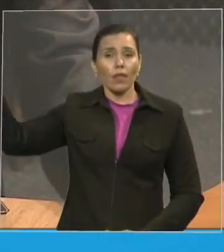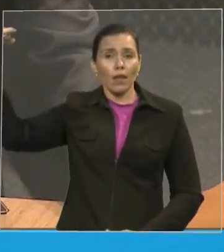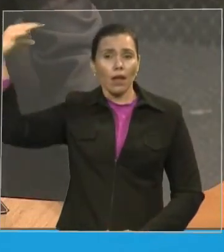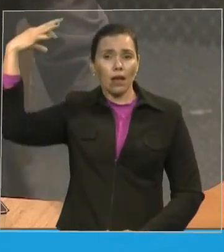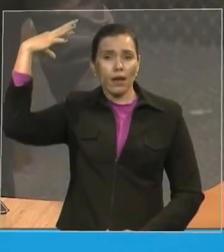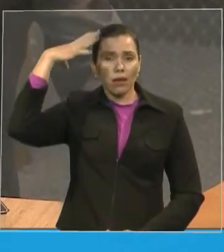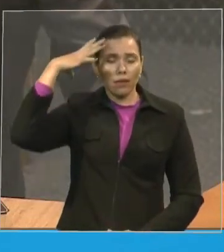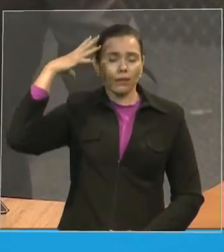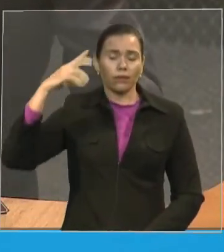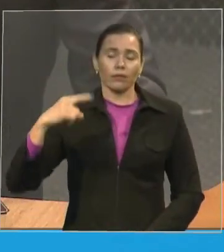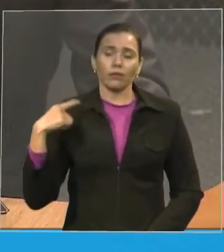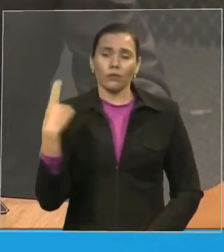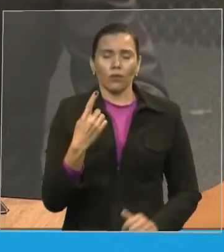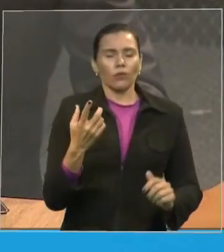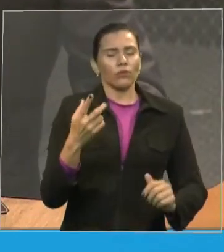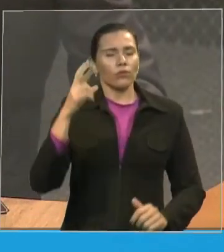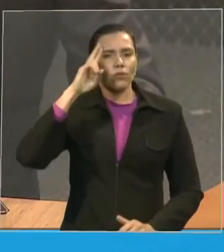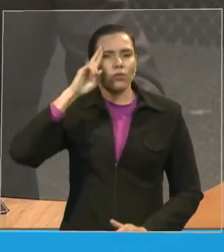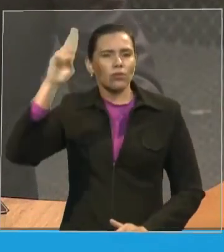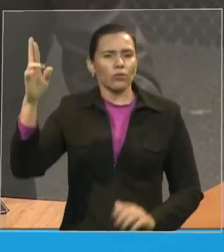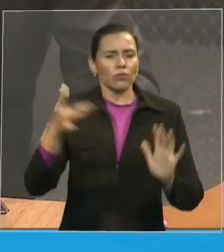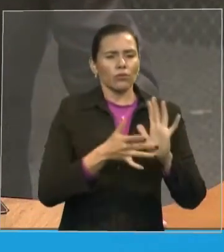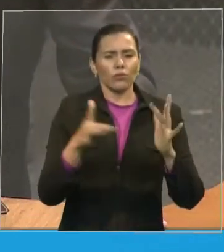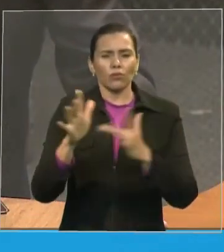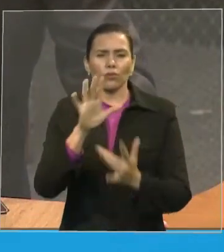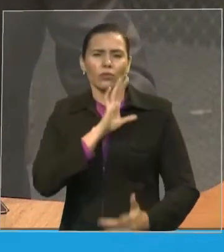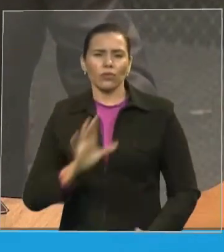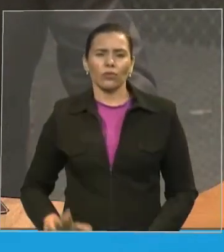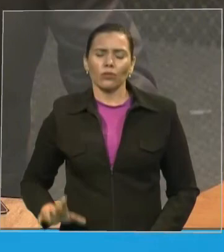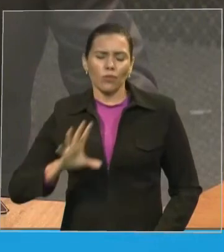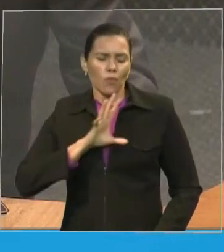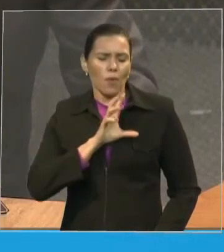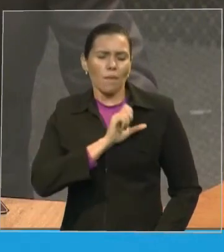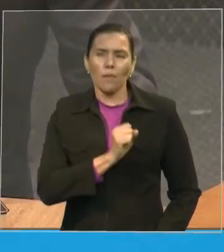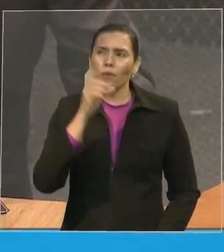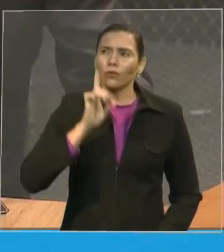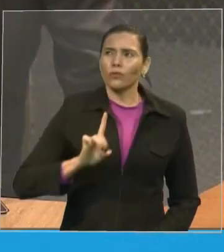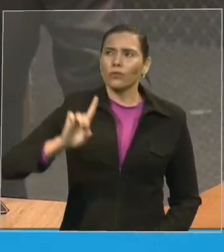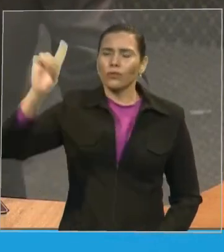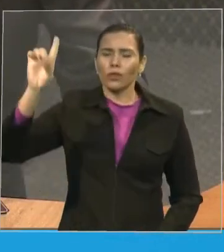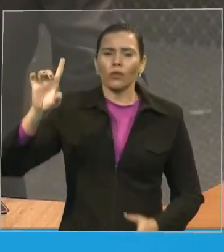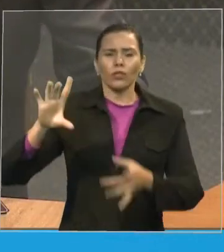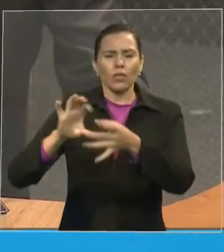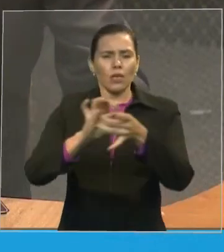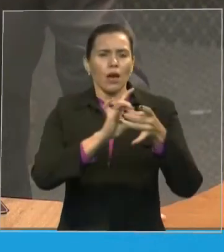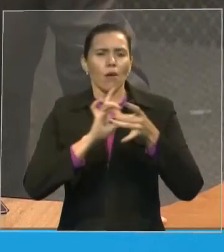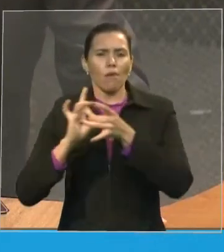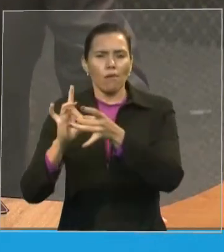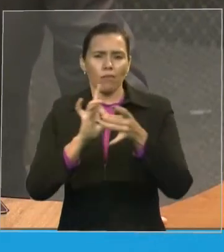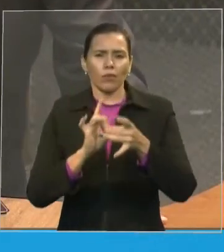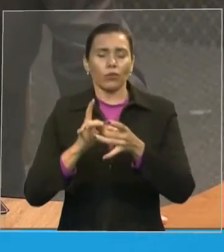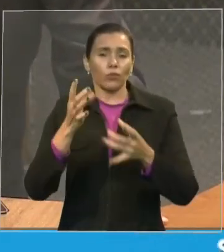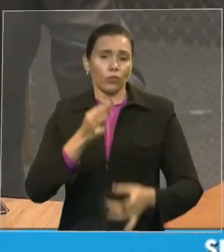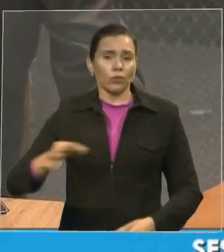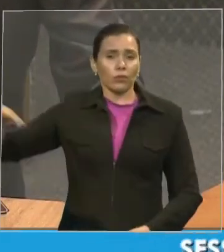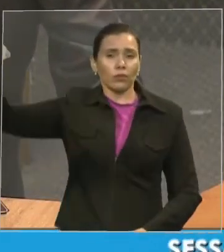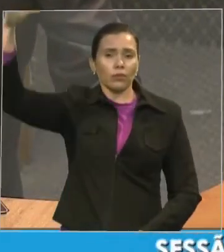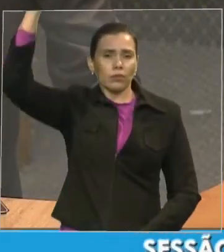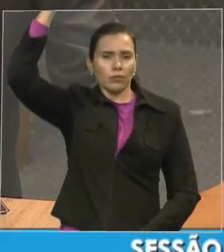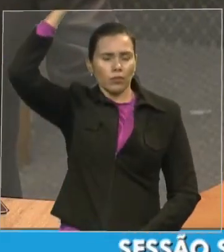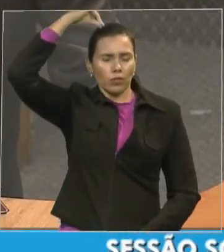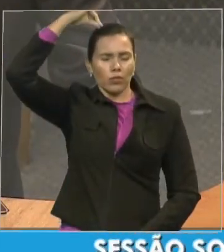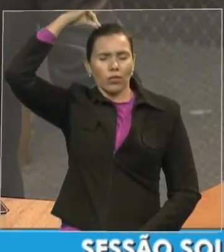Cristo o amor de Deus e a comunhão do Espírito Santo sejam